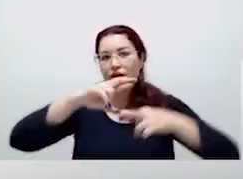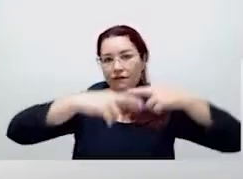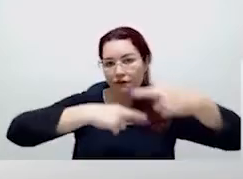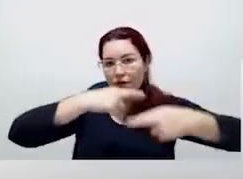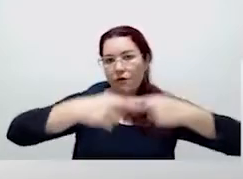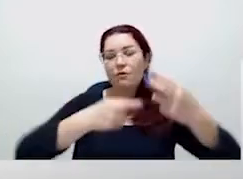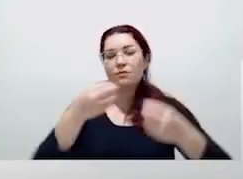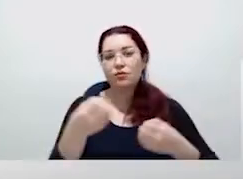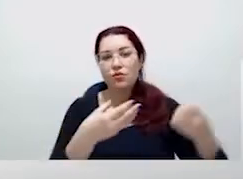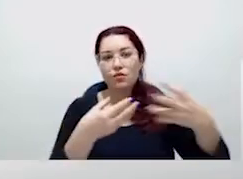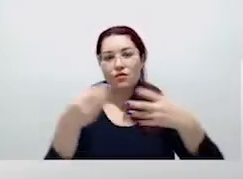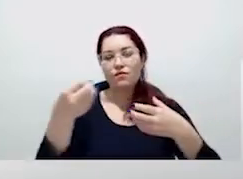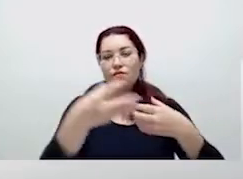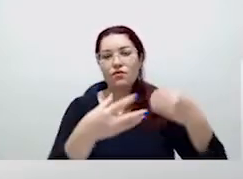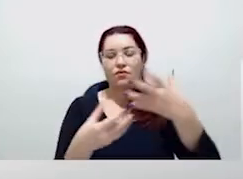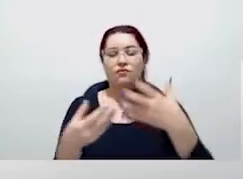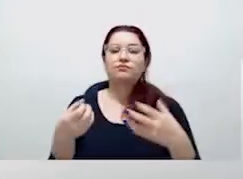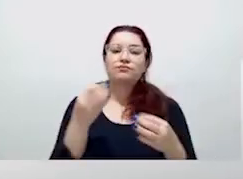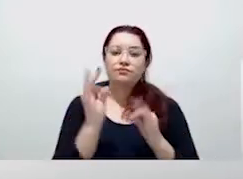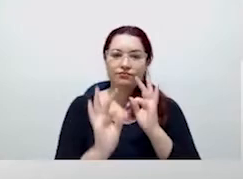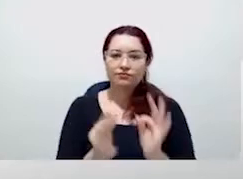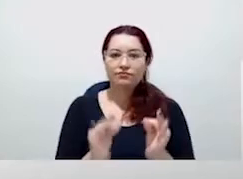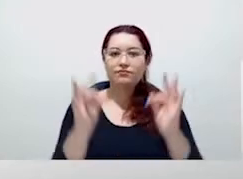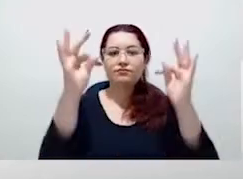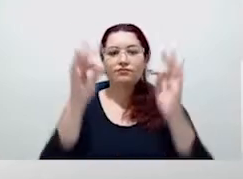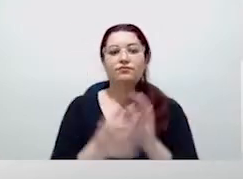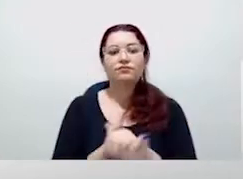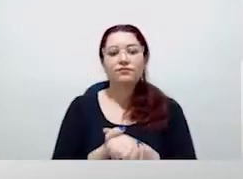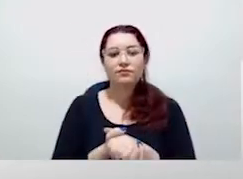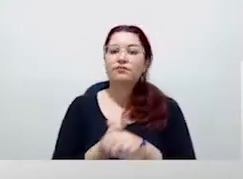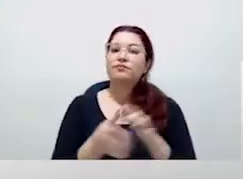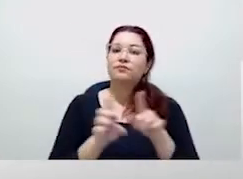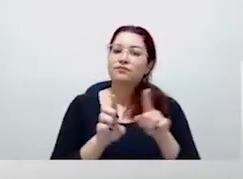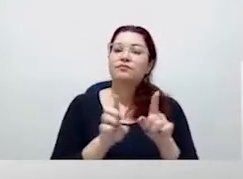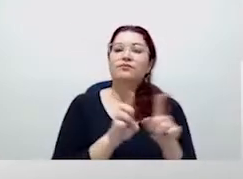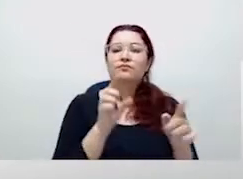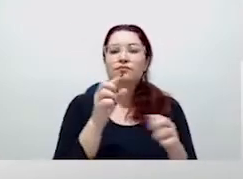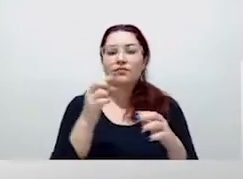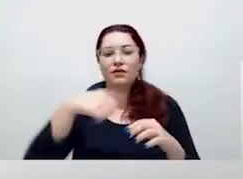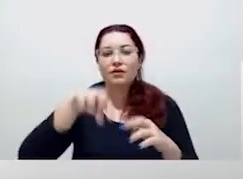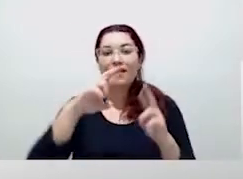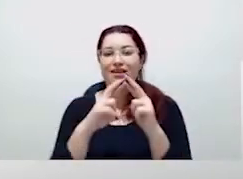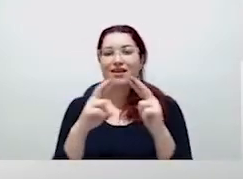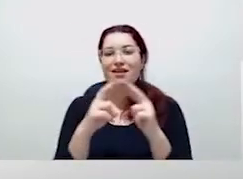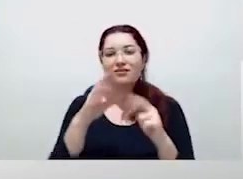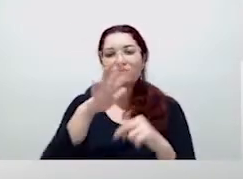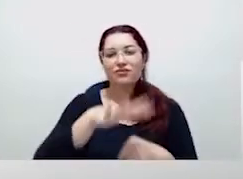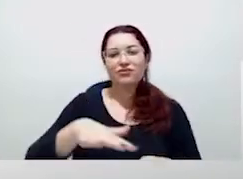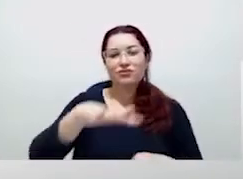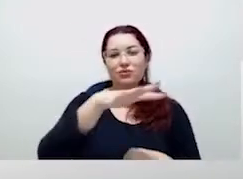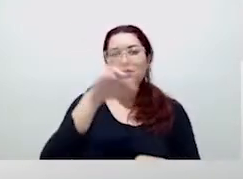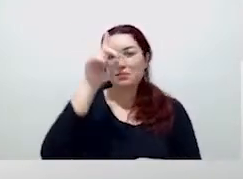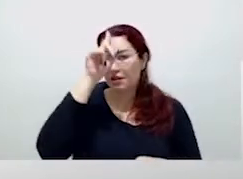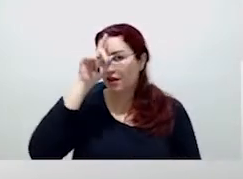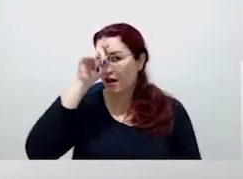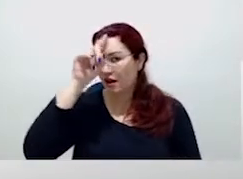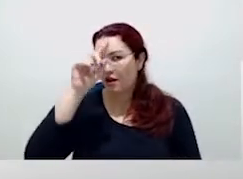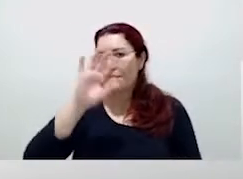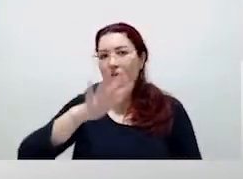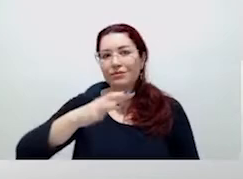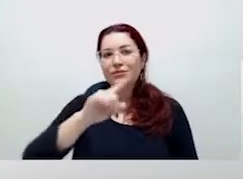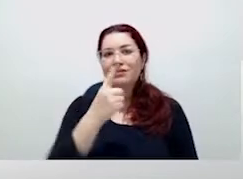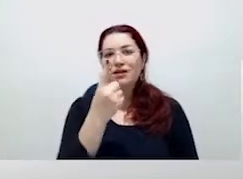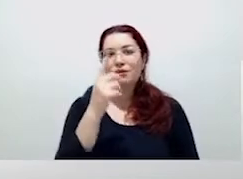parte mais robusta, o atendimento da média e alta complexidade, através da nossa rede hospitalar, que vai receber quase 180